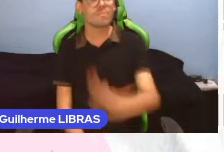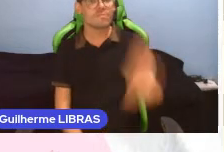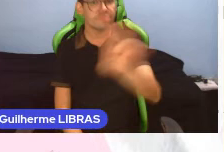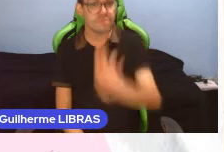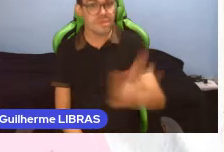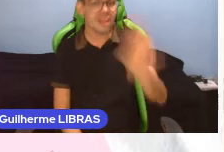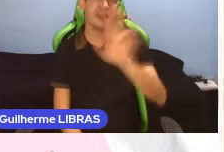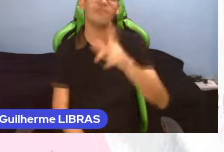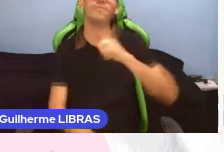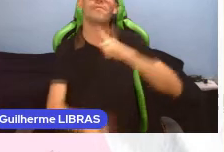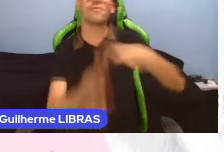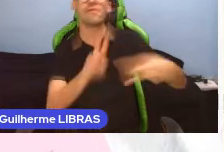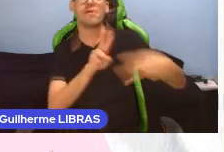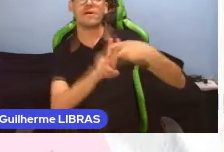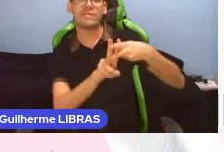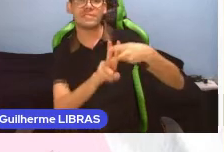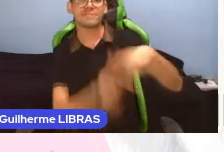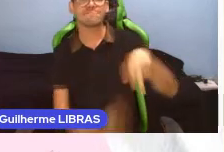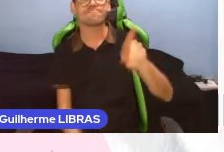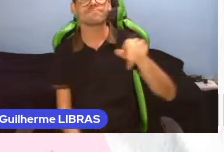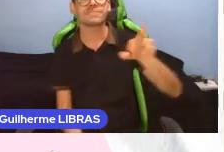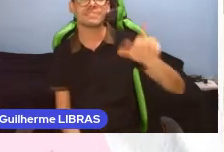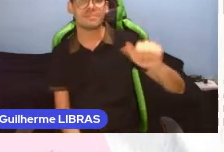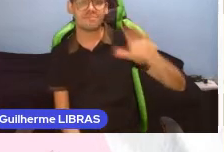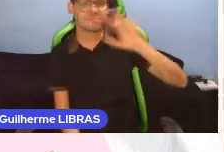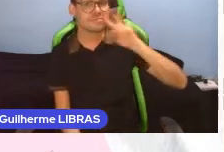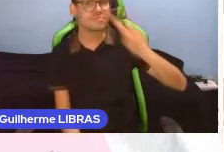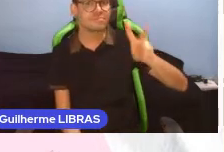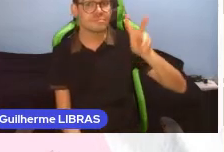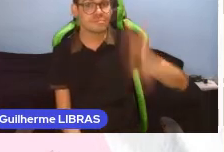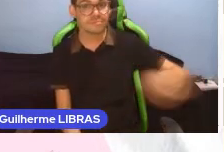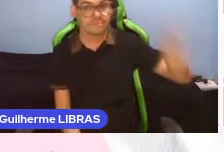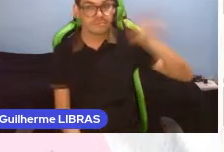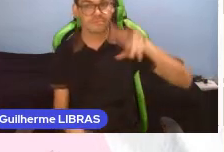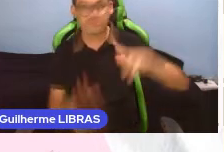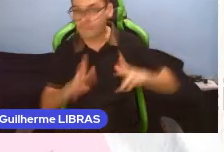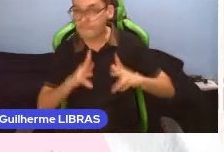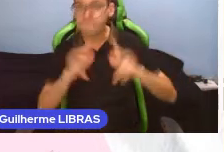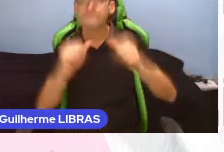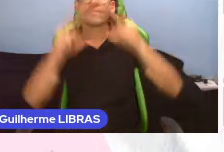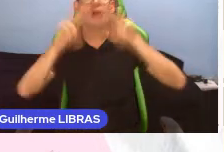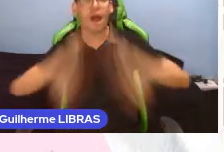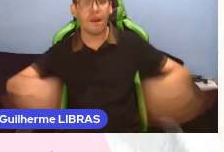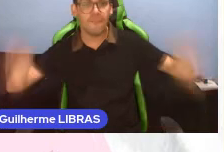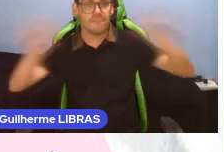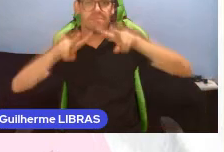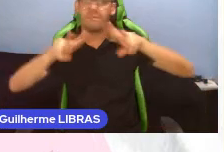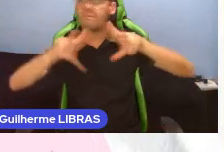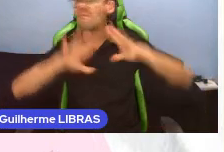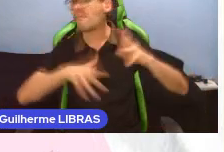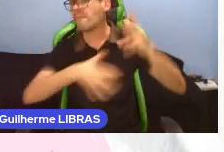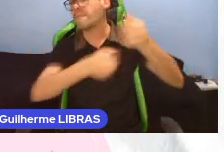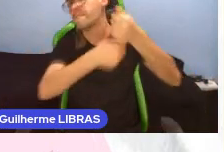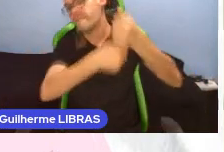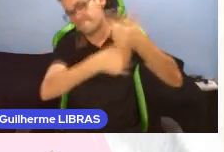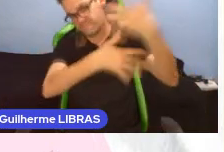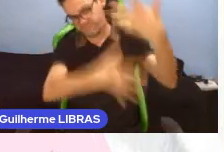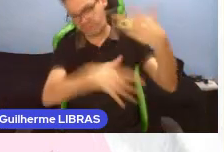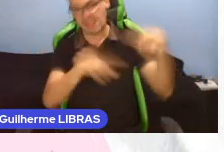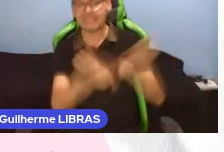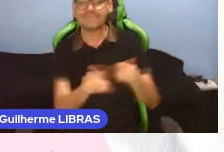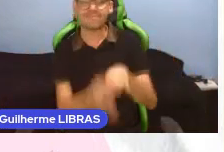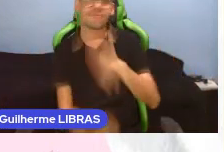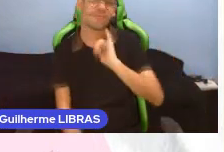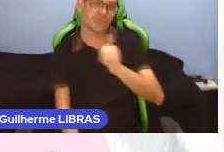Utilizar as hashtags para cego ver e para todos verem em todas as publicações e descrever a